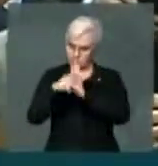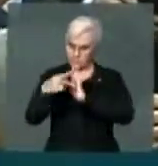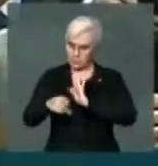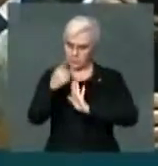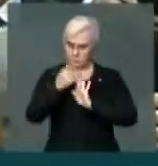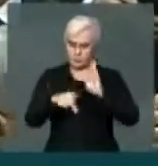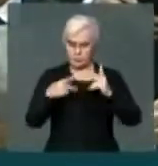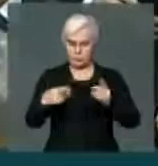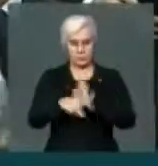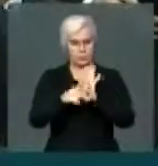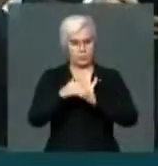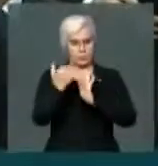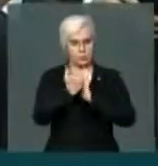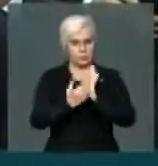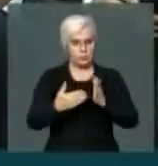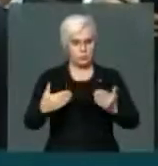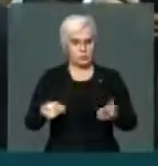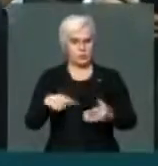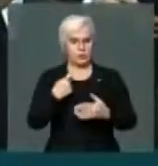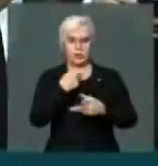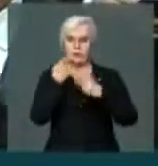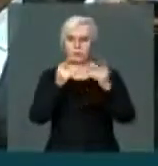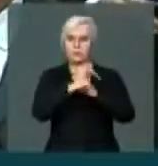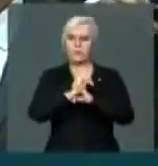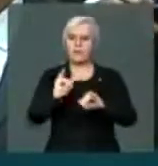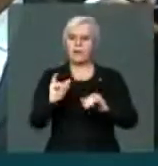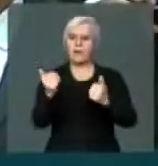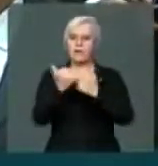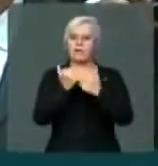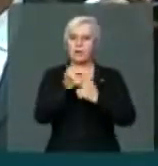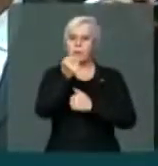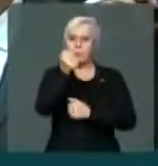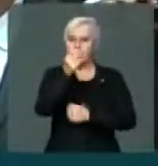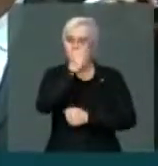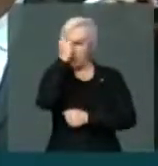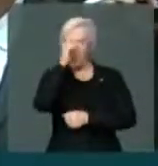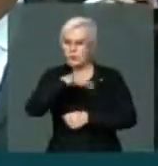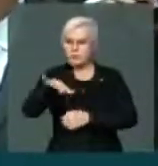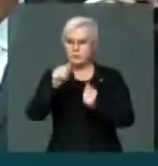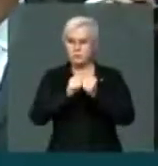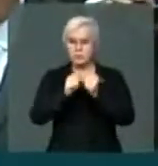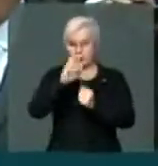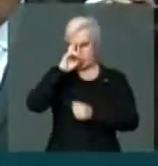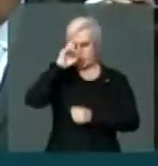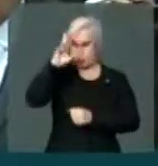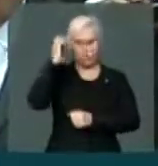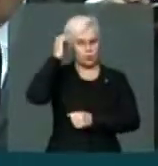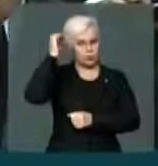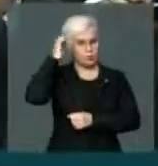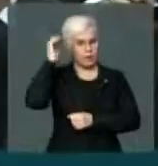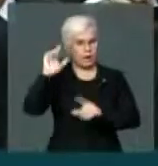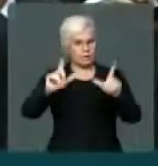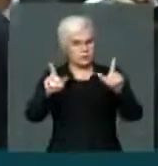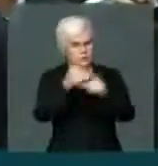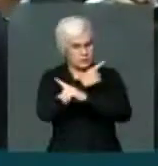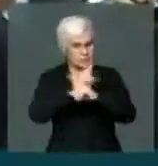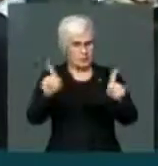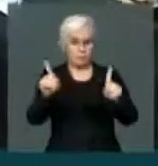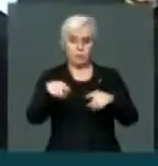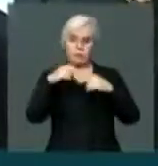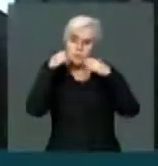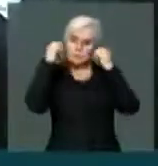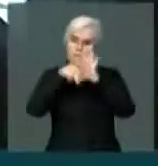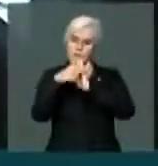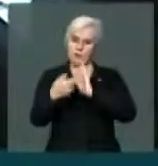projeto, do seu programa. Nós não vamos falar em nome de meia dúzia de donos de rádio e TV. Isso é vergonhoso para o